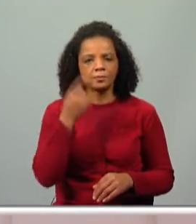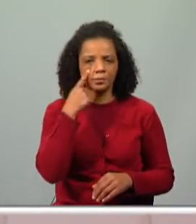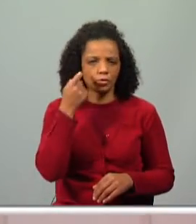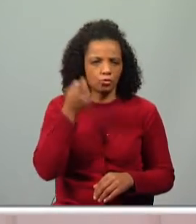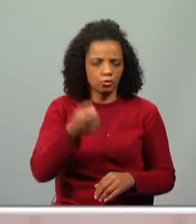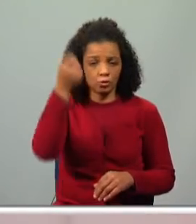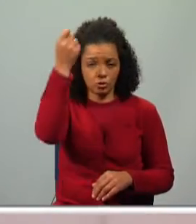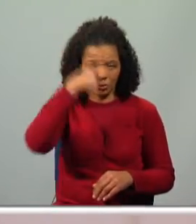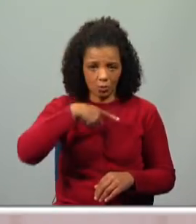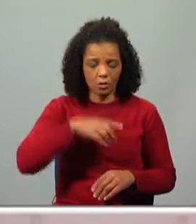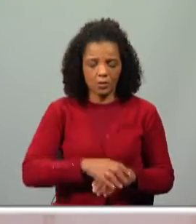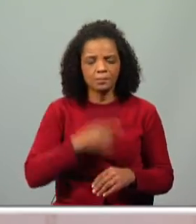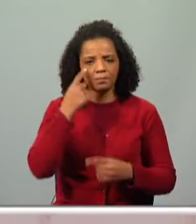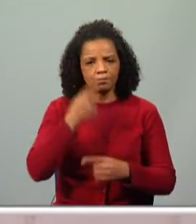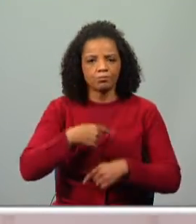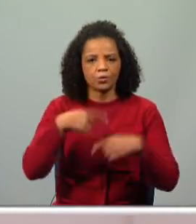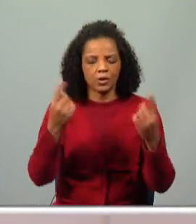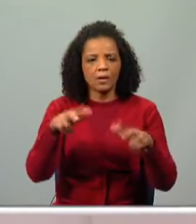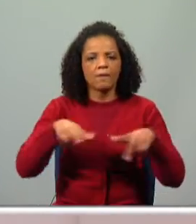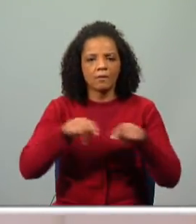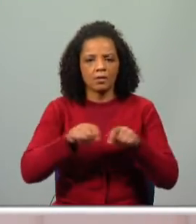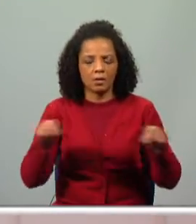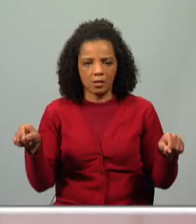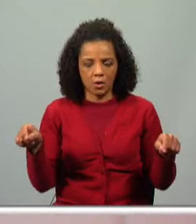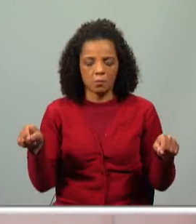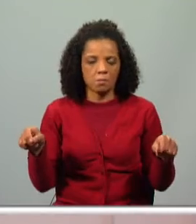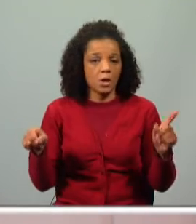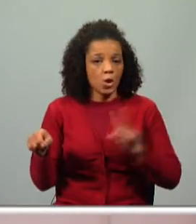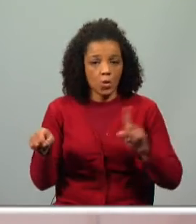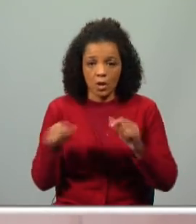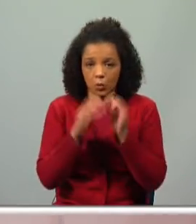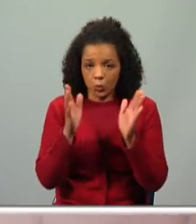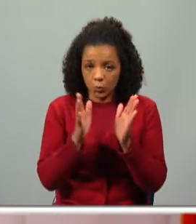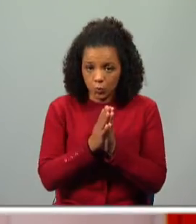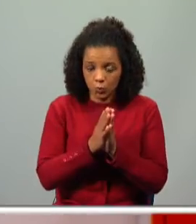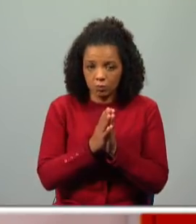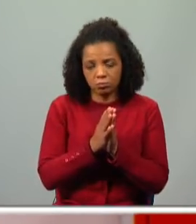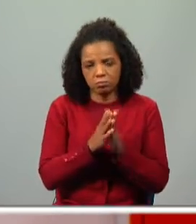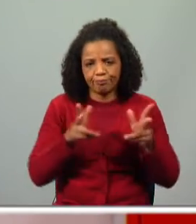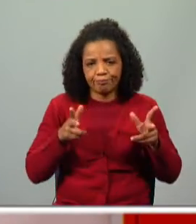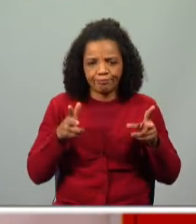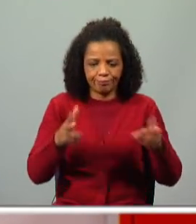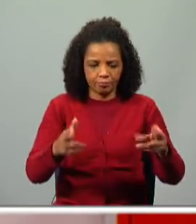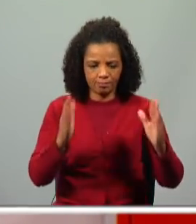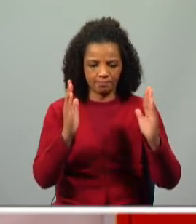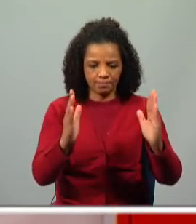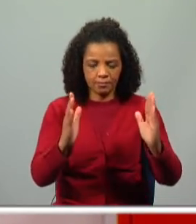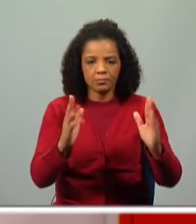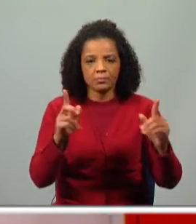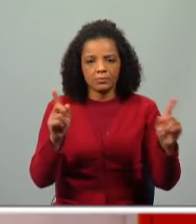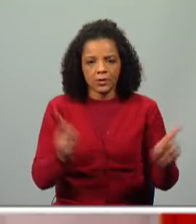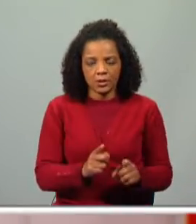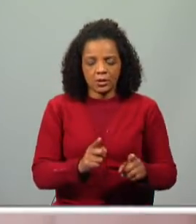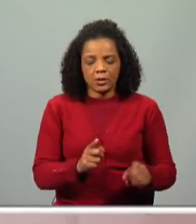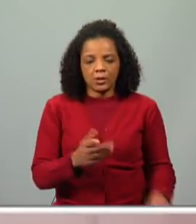pouco desta história, vou-te mostrar aqui um vídeo, não é a obra toda, será apenas alguma parte, um excerto,